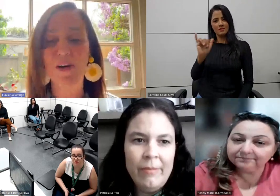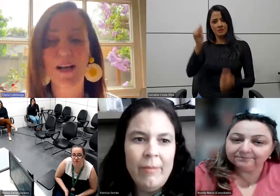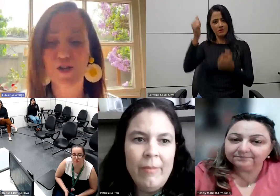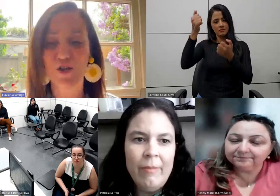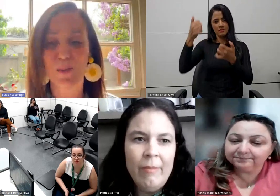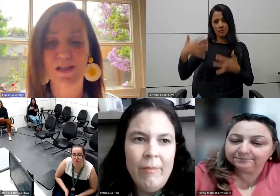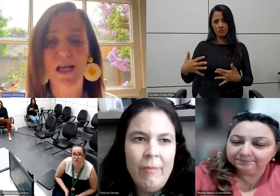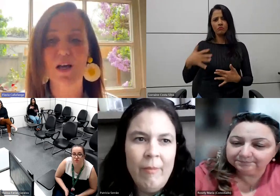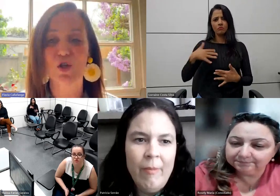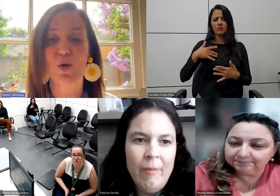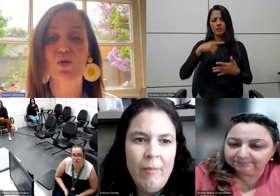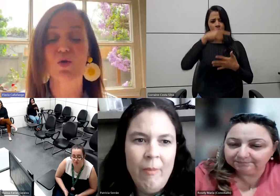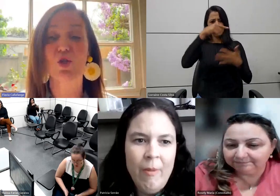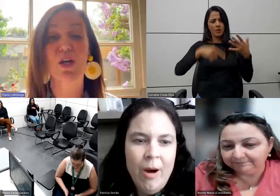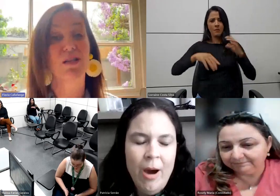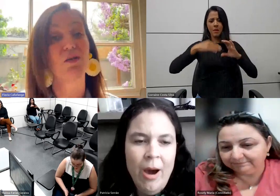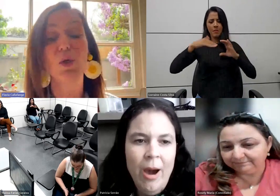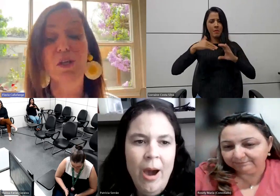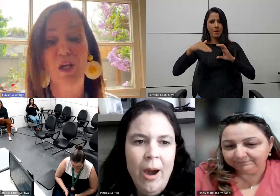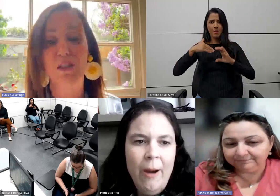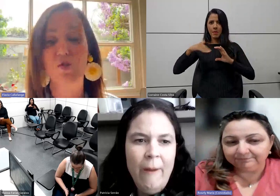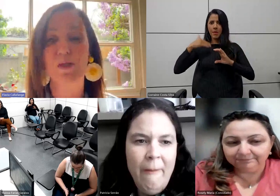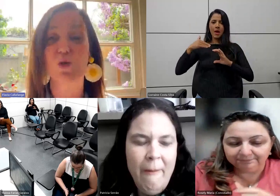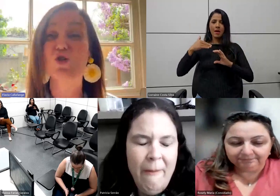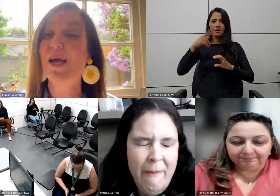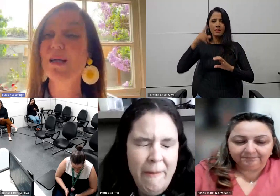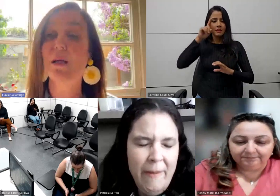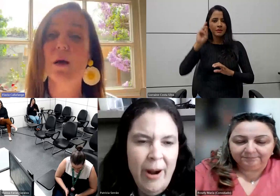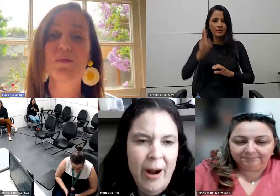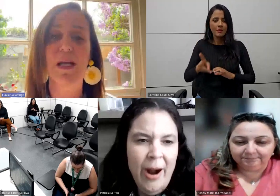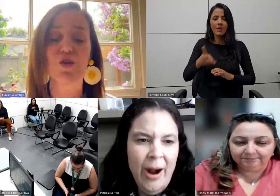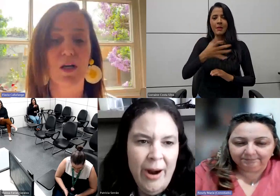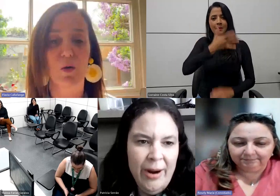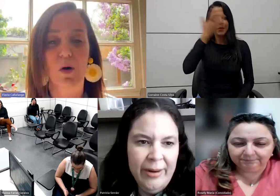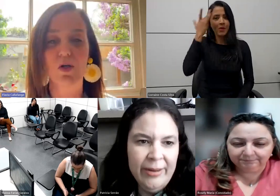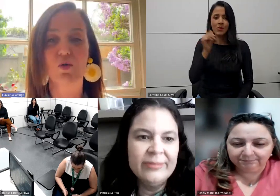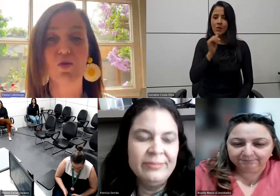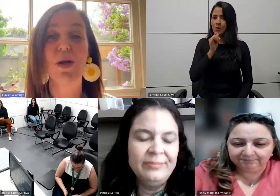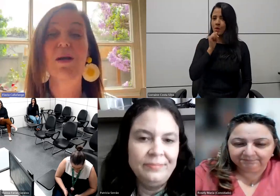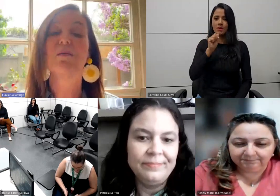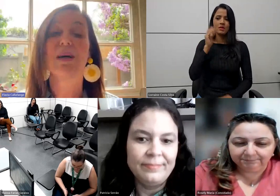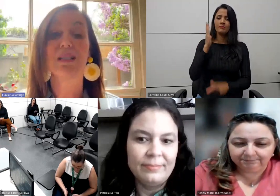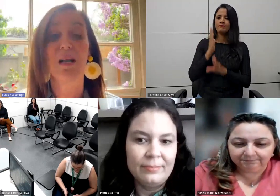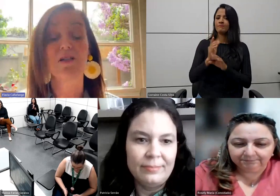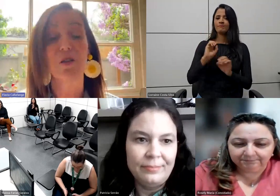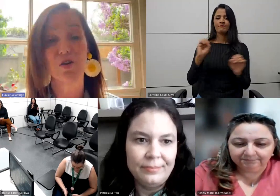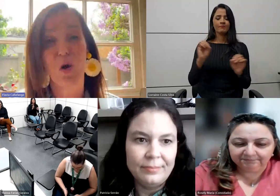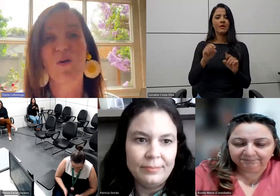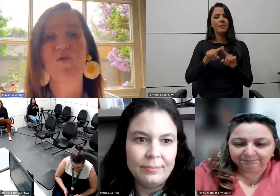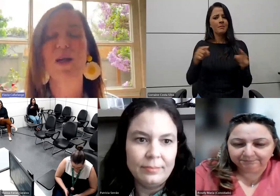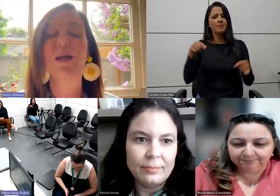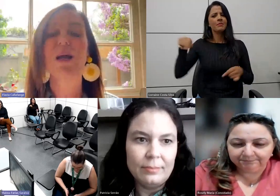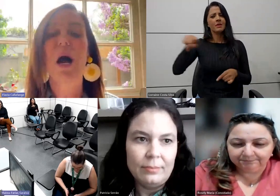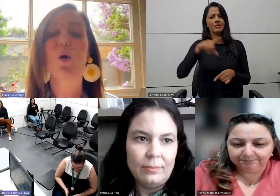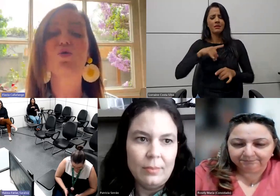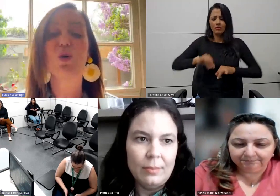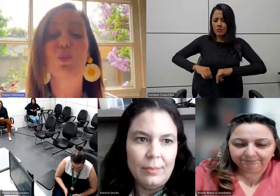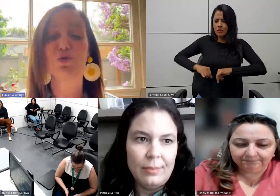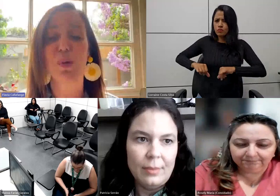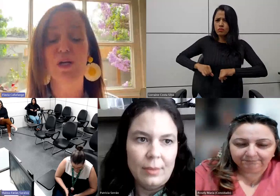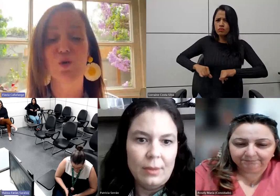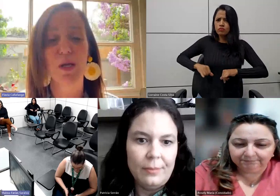recebo uma avalanche de mensagens todos os dias e muitas dessas pessoas ainda não têm diagnósticos, mas elas sofrem